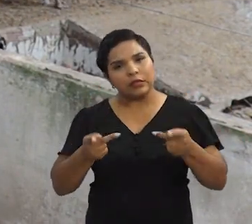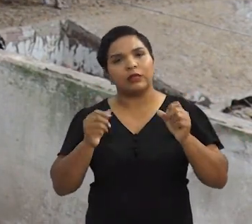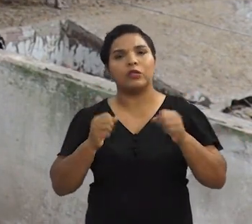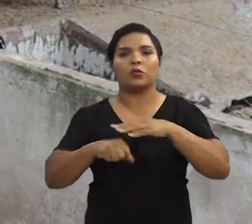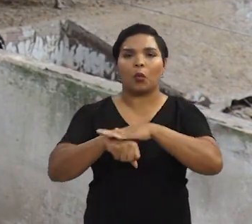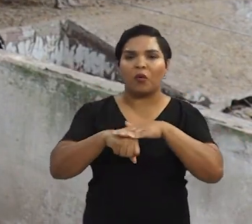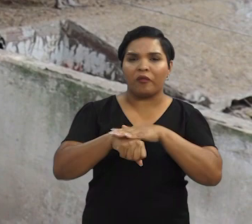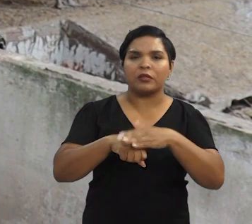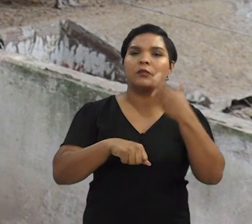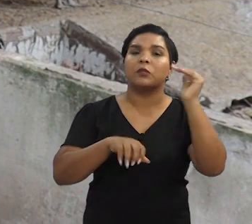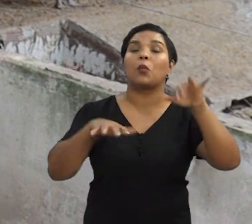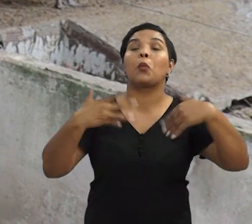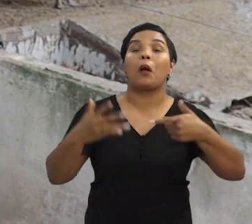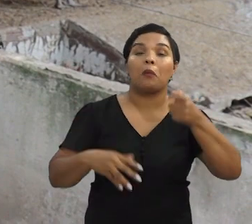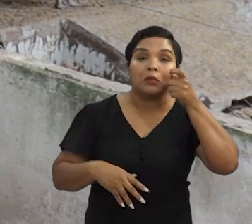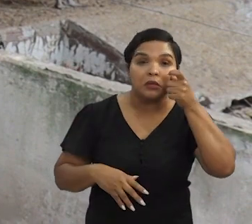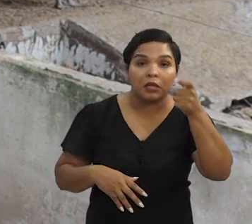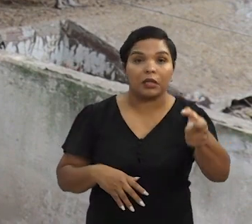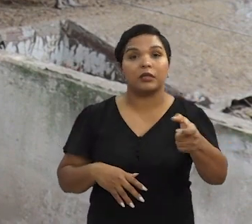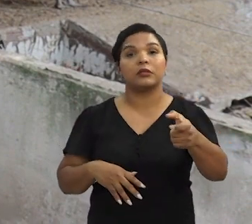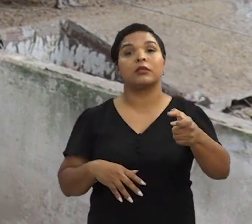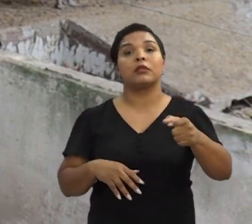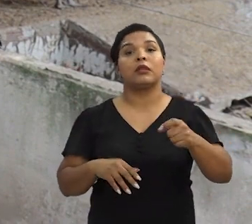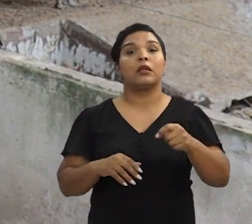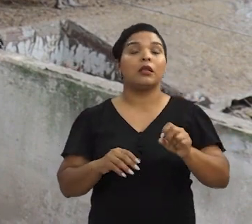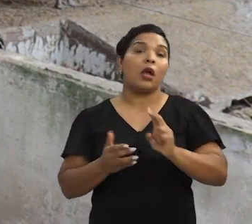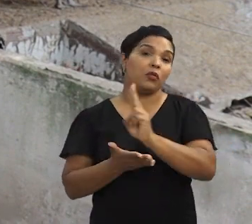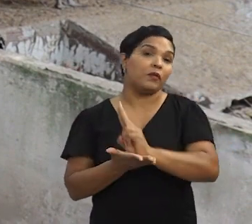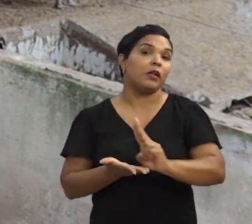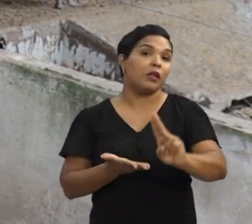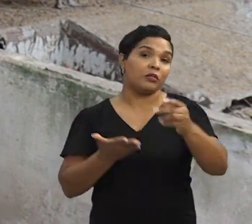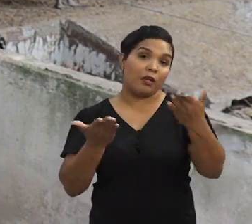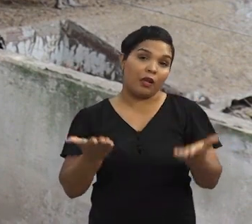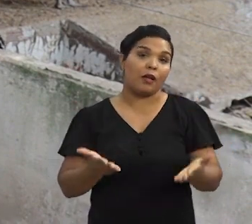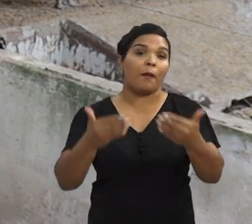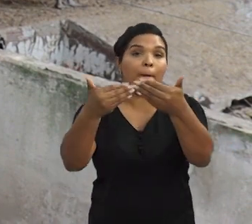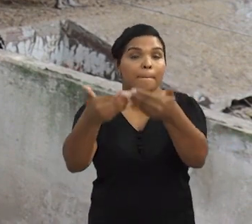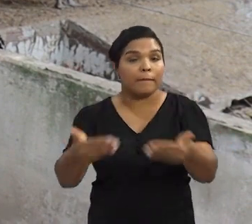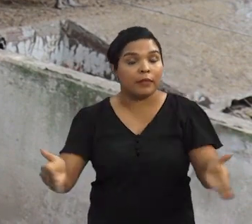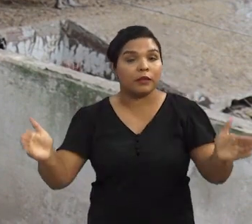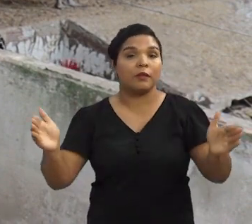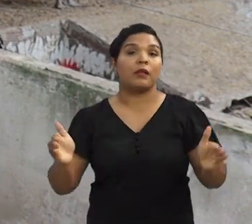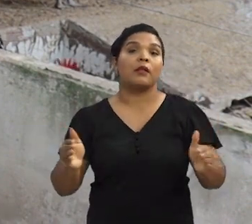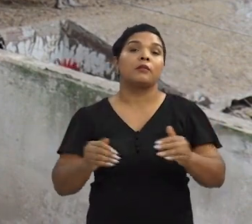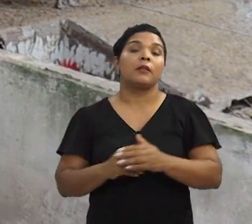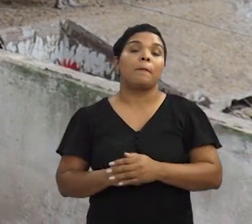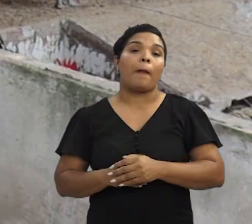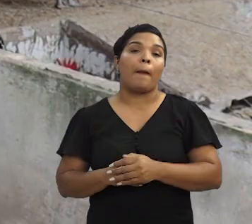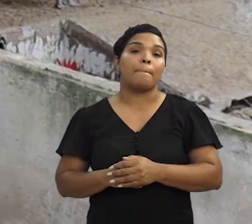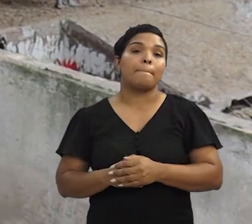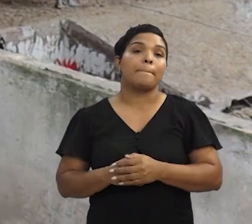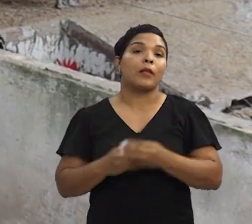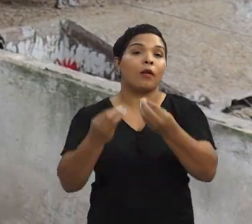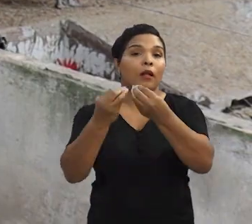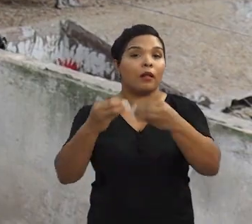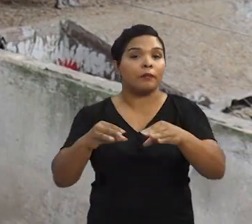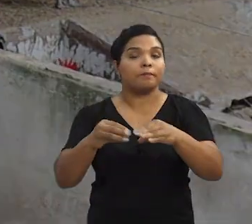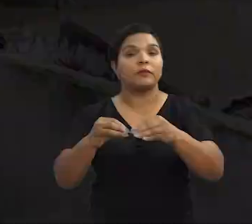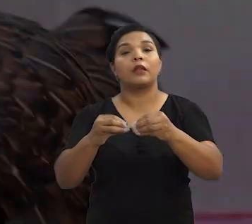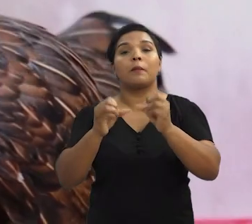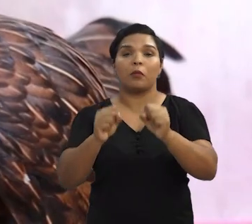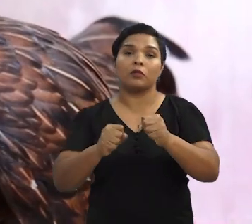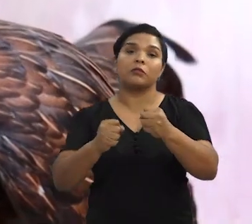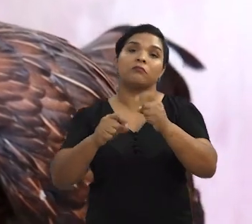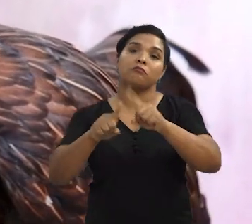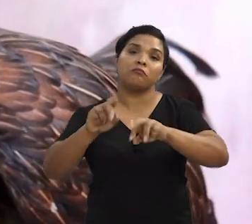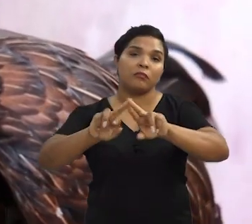uma visita a gente conversa para saber realmente qual é o interesse dela. E a universidade serve para isso. estar de portas abertas para colocar esse material à disposição